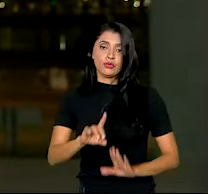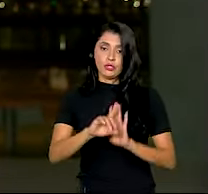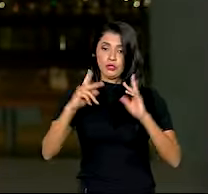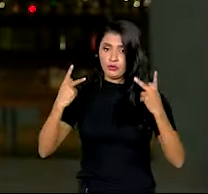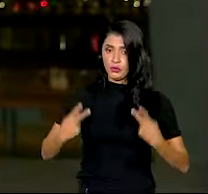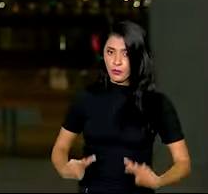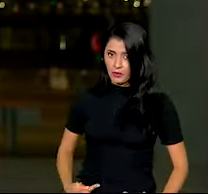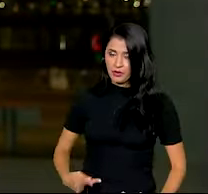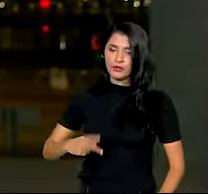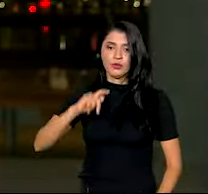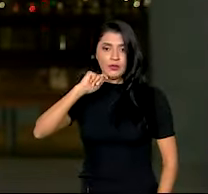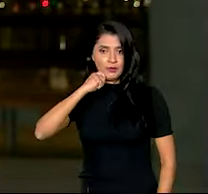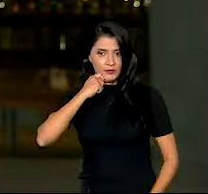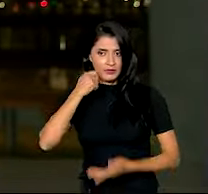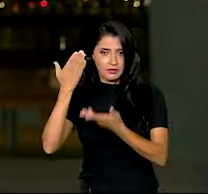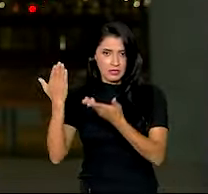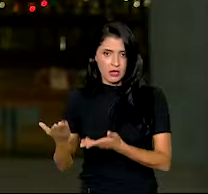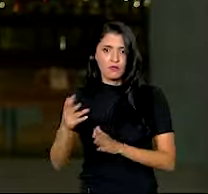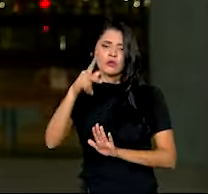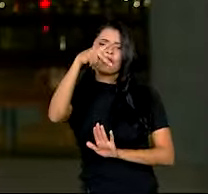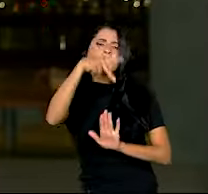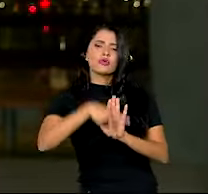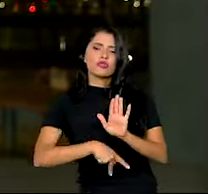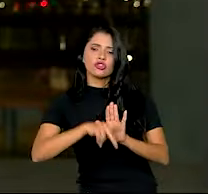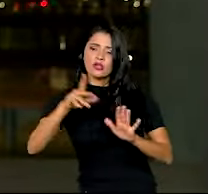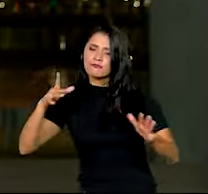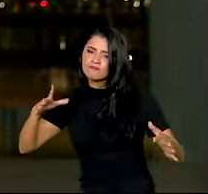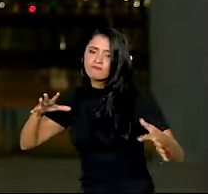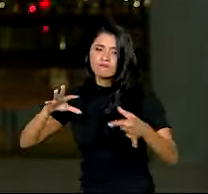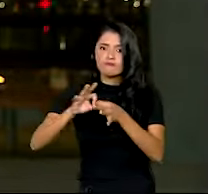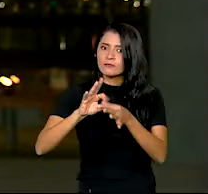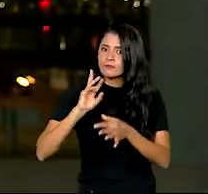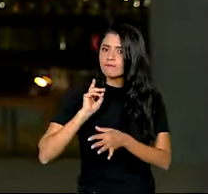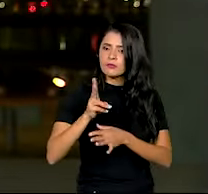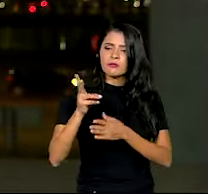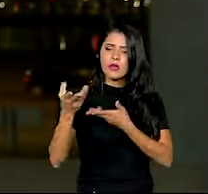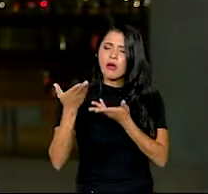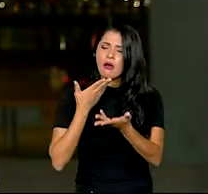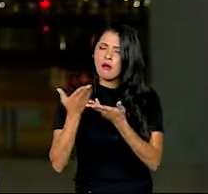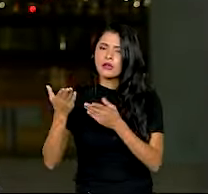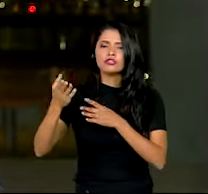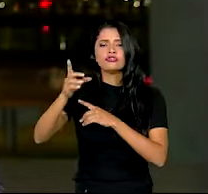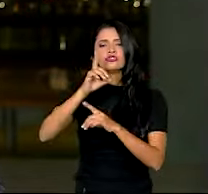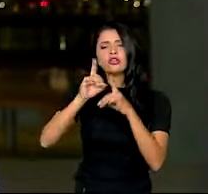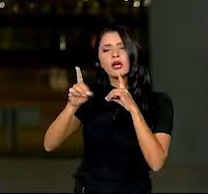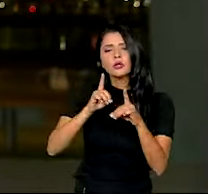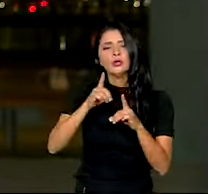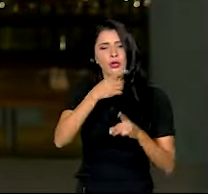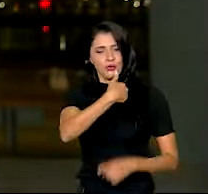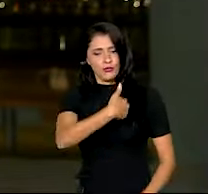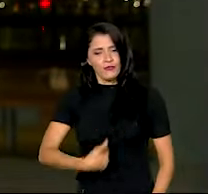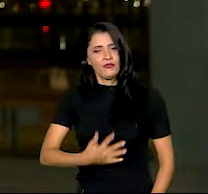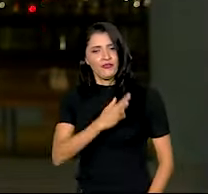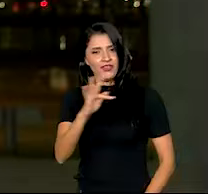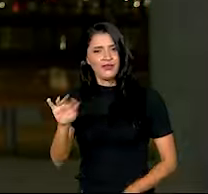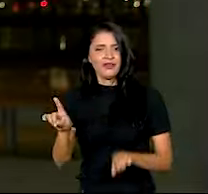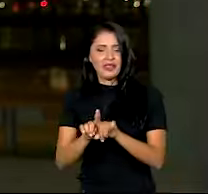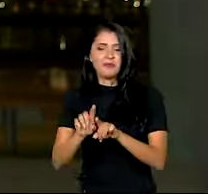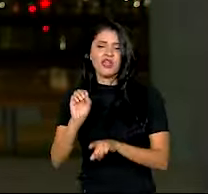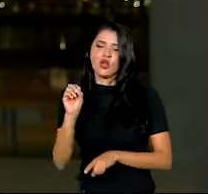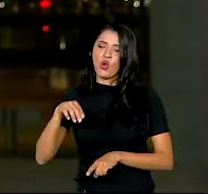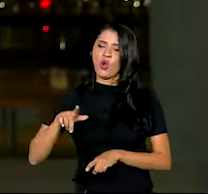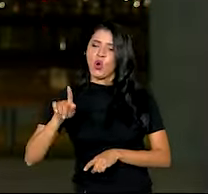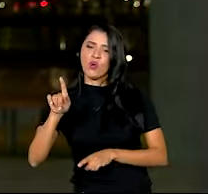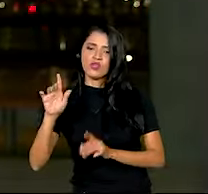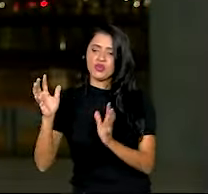Cidadania, Silvio Almeida, o projeto é um elo permanente de diálogo entre o governo federal e organizações e